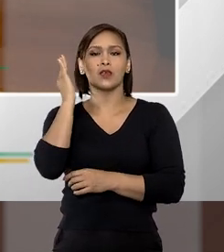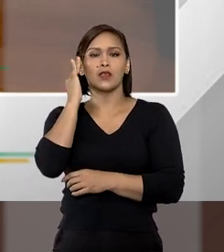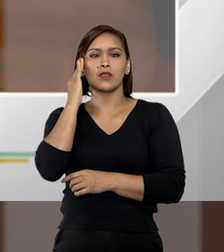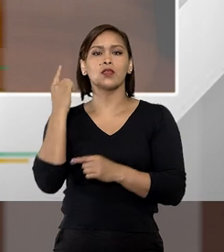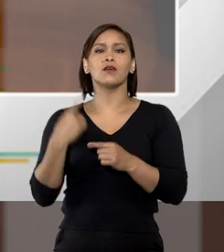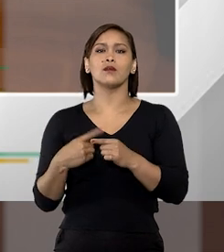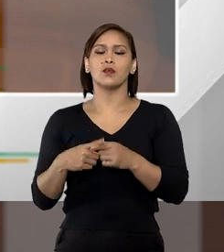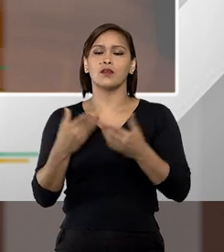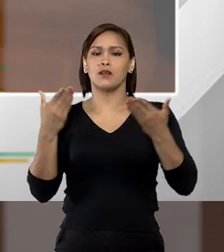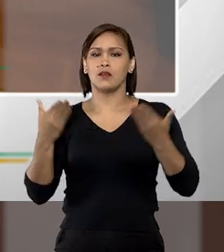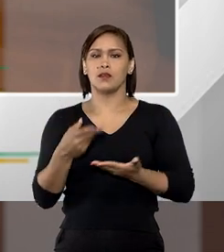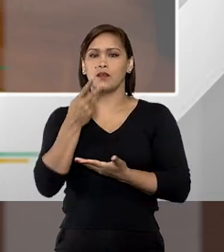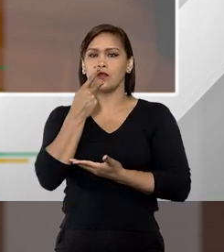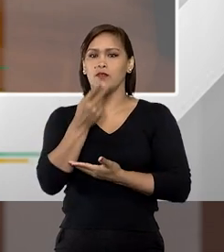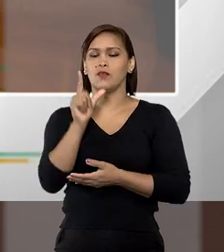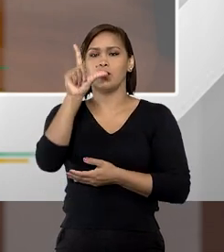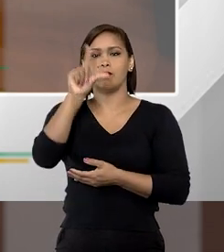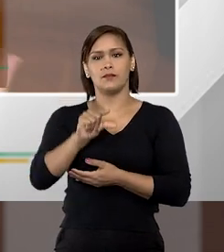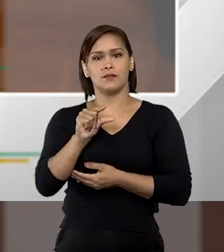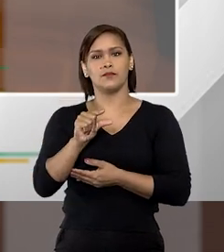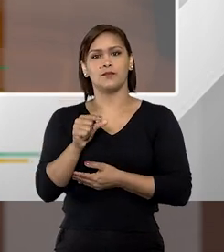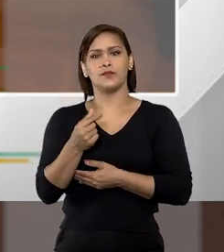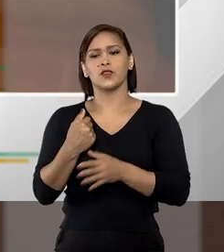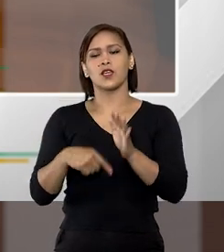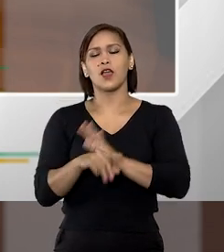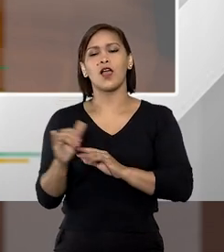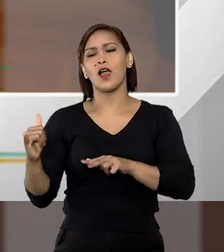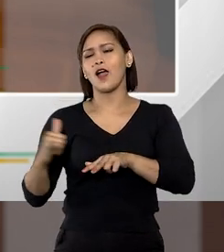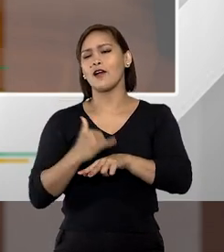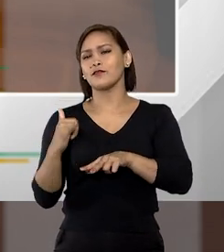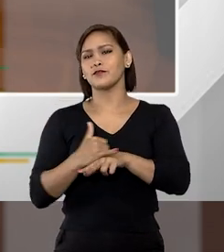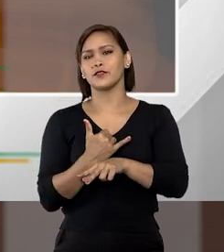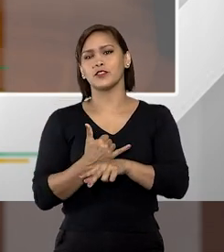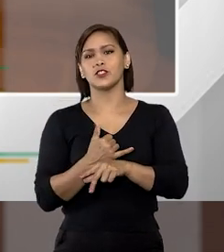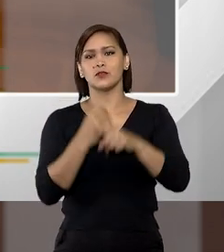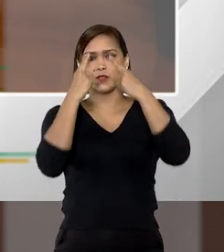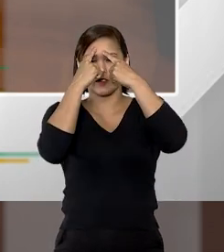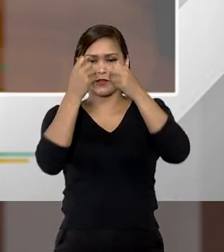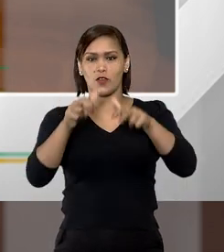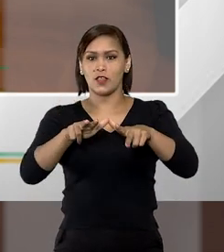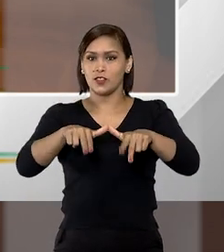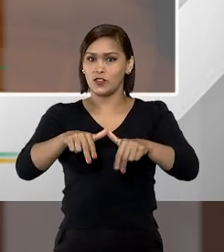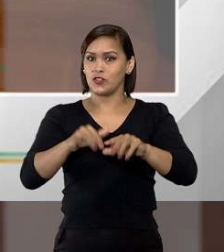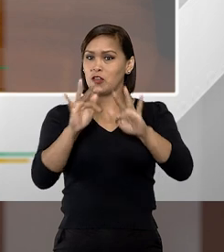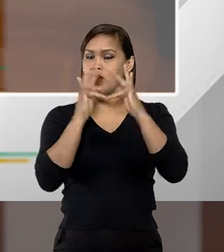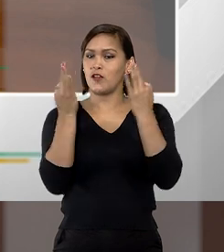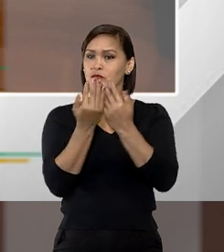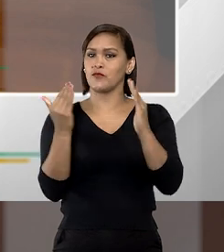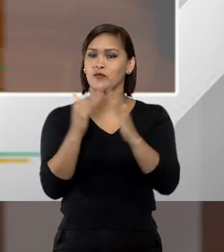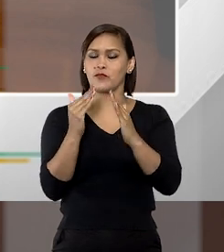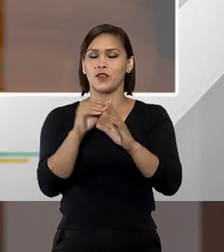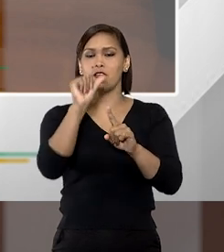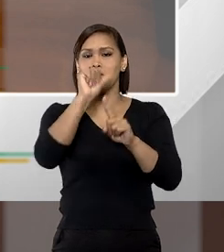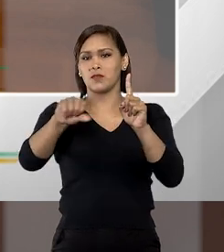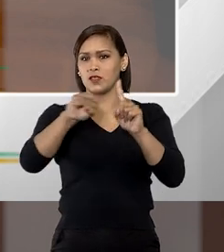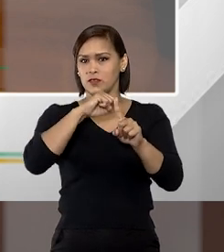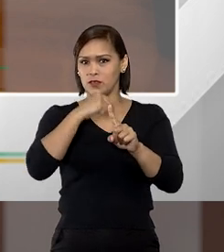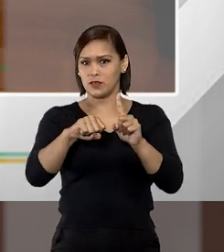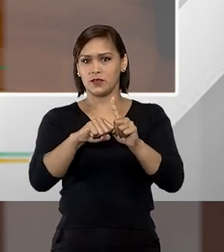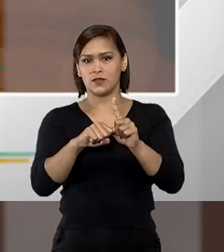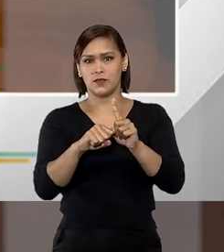agora eu vou falar um pouquinho sobre essa questão de quem é essa vítima de violência de gênero, violência doméstica, a vítima do feminicídio,